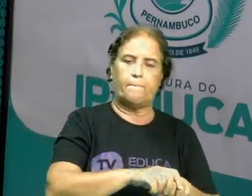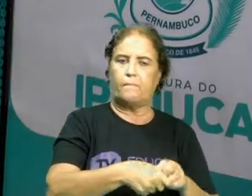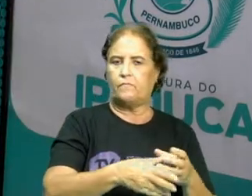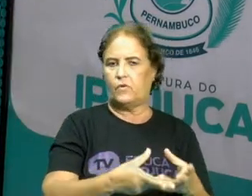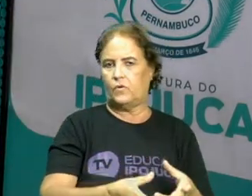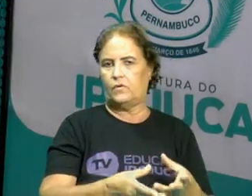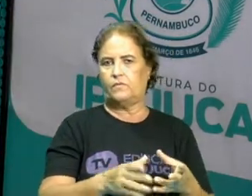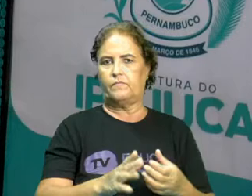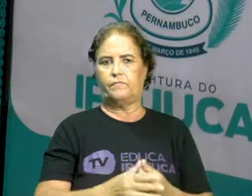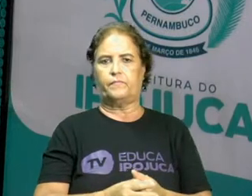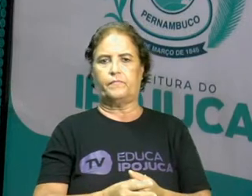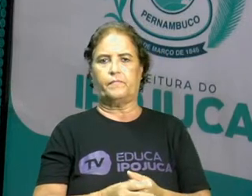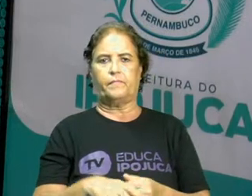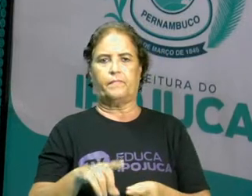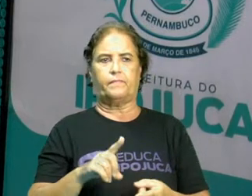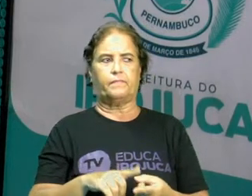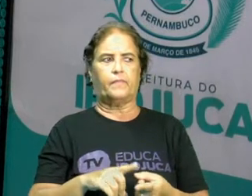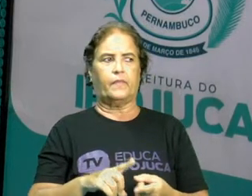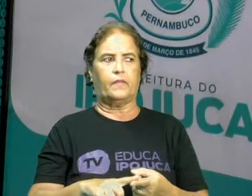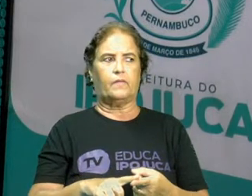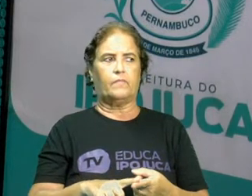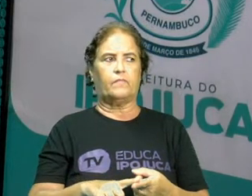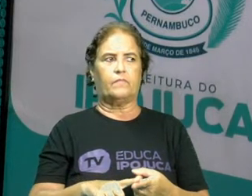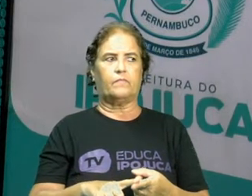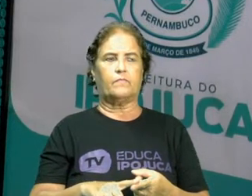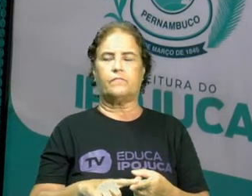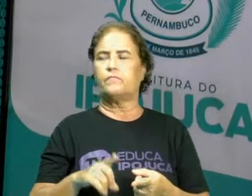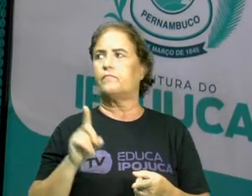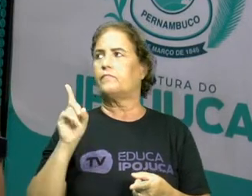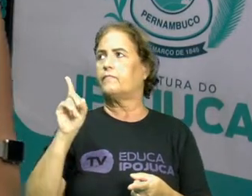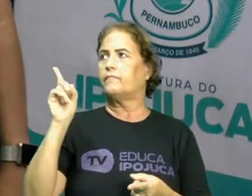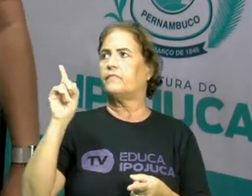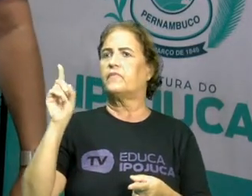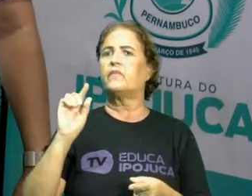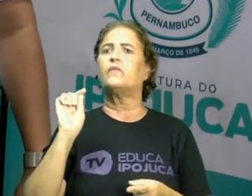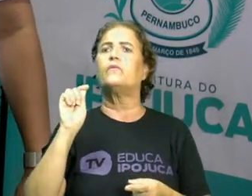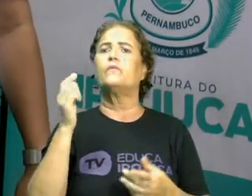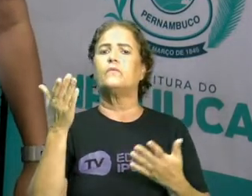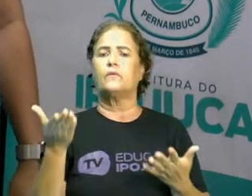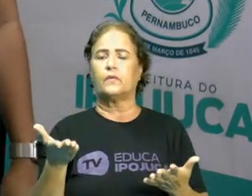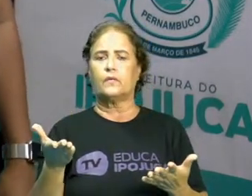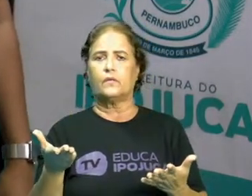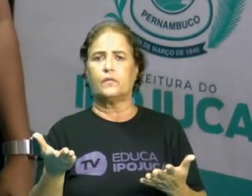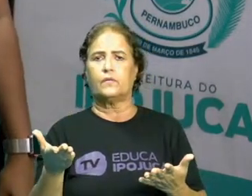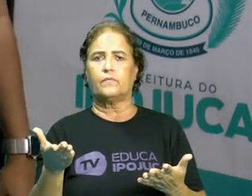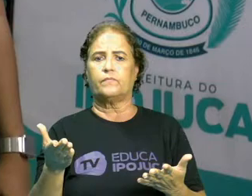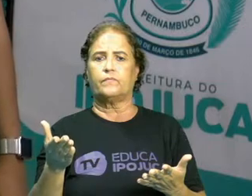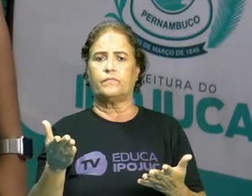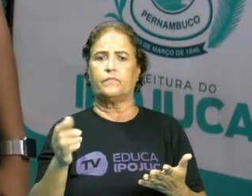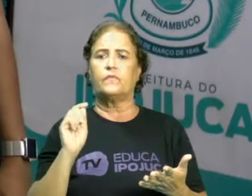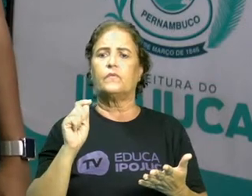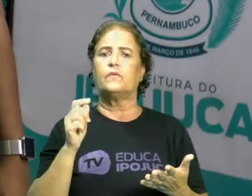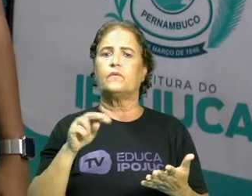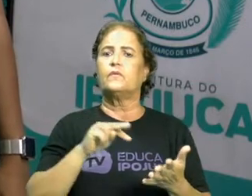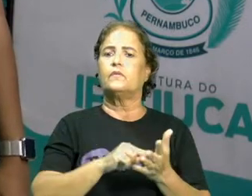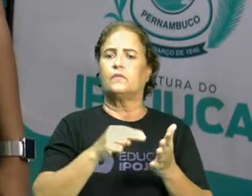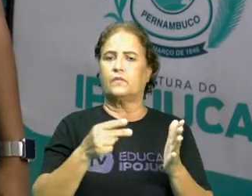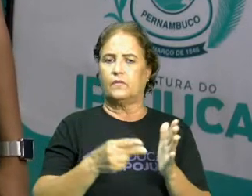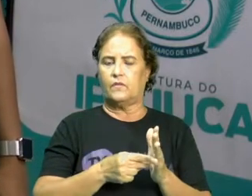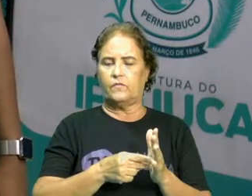Outra coisa que eu tenho também é a condutibilidade. O que é isso, professora? Pelo amor de Deus, o que é isso?